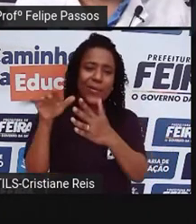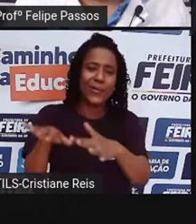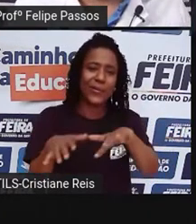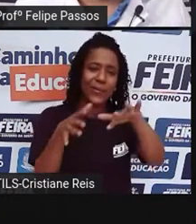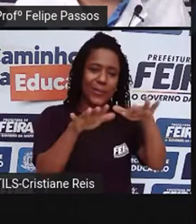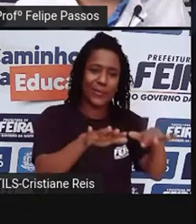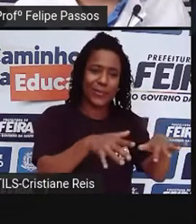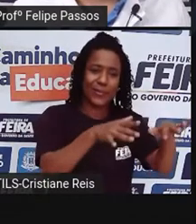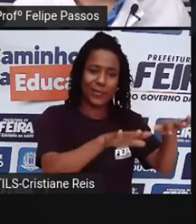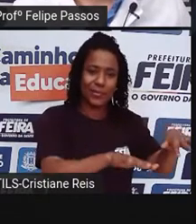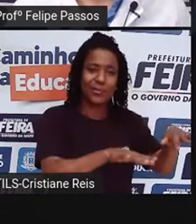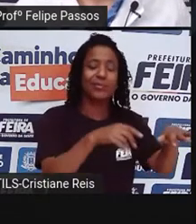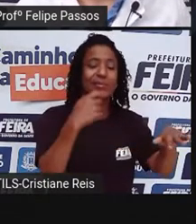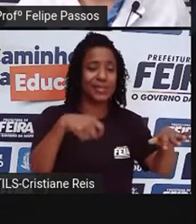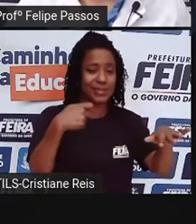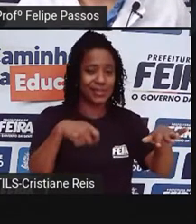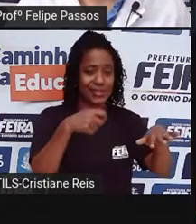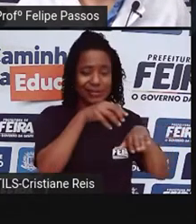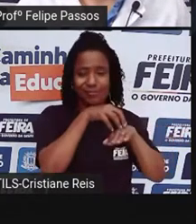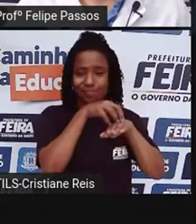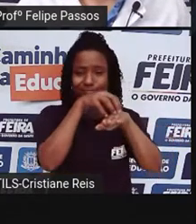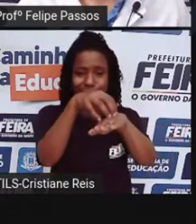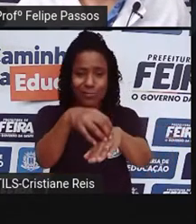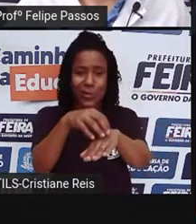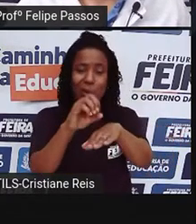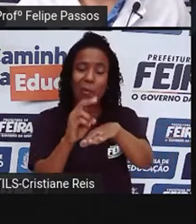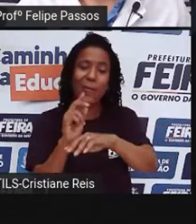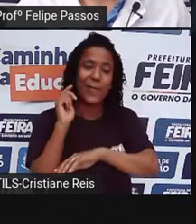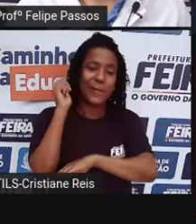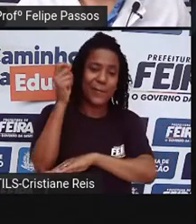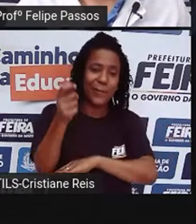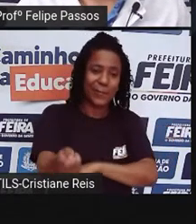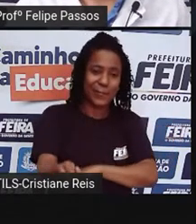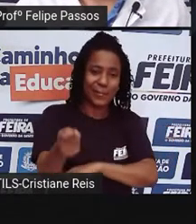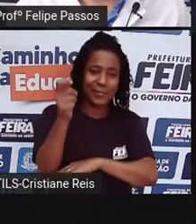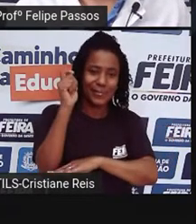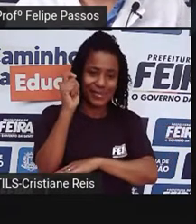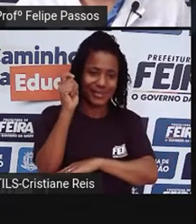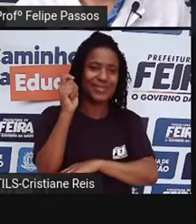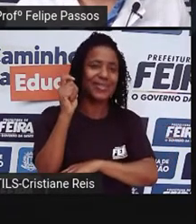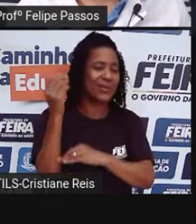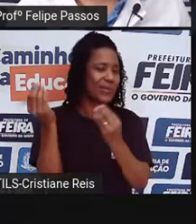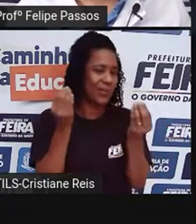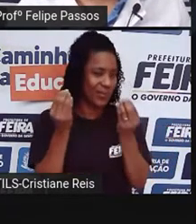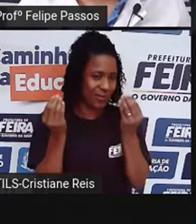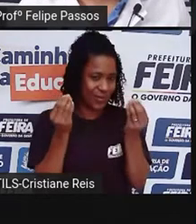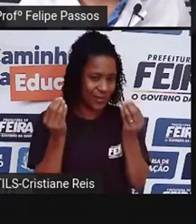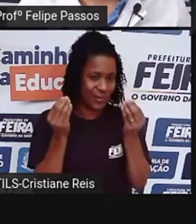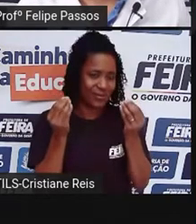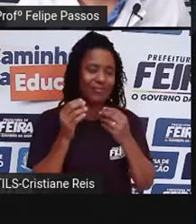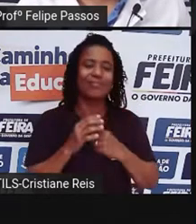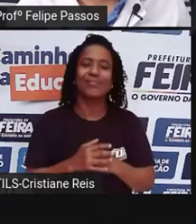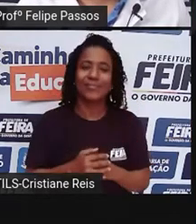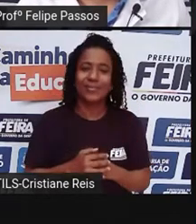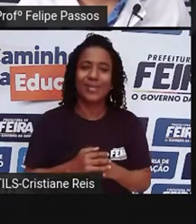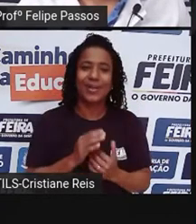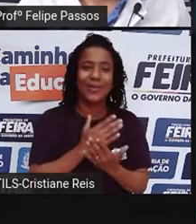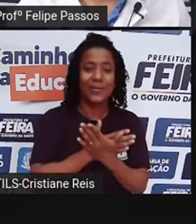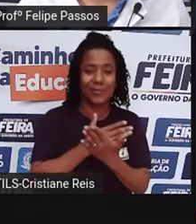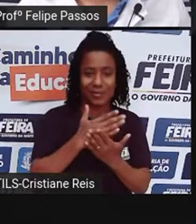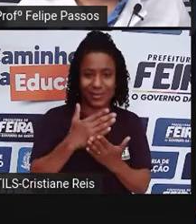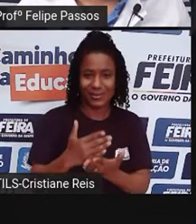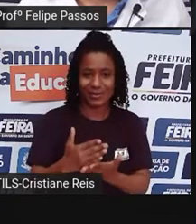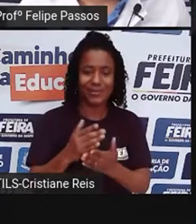se já consumiam peixe, né? E aí esses seres humanos inventaram as primeiras embarcações.